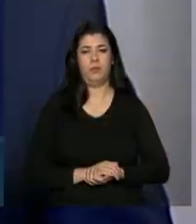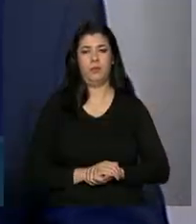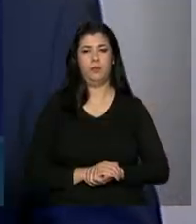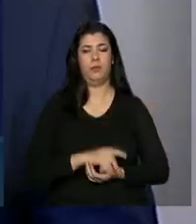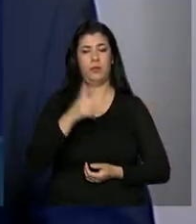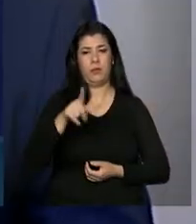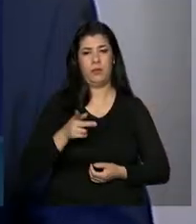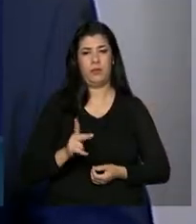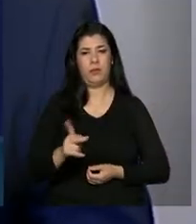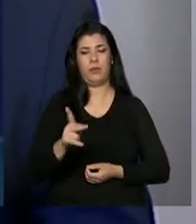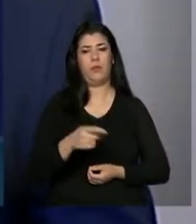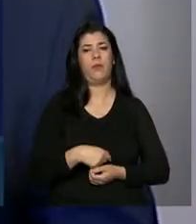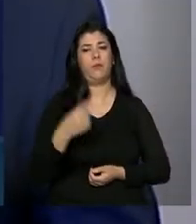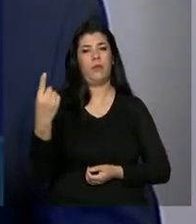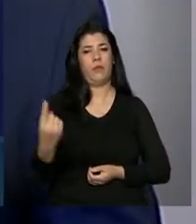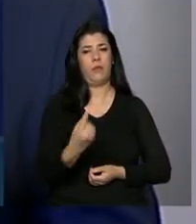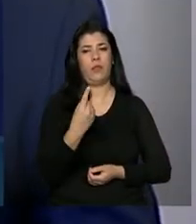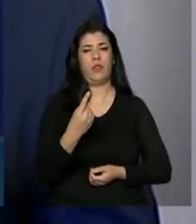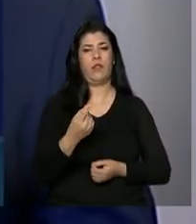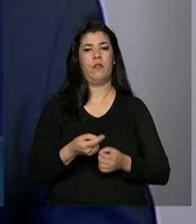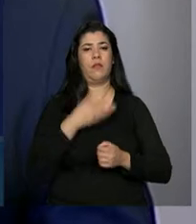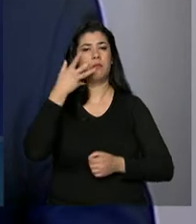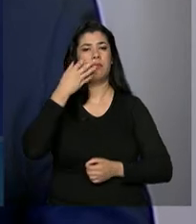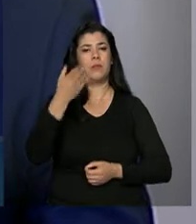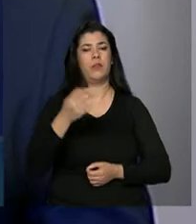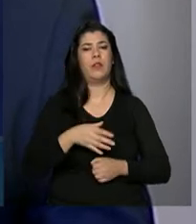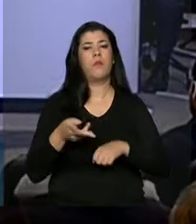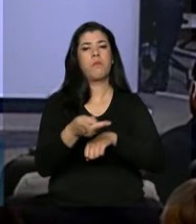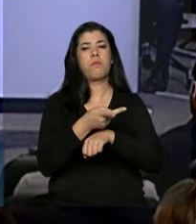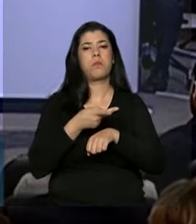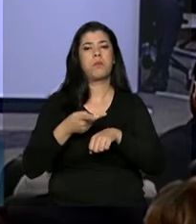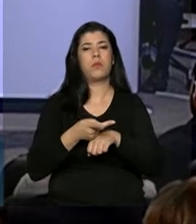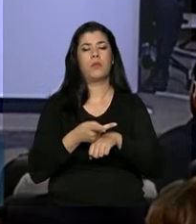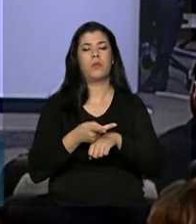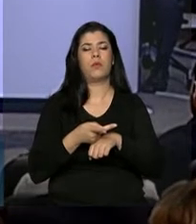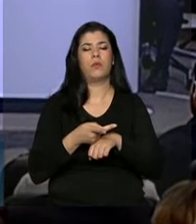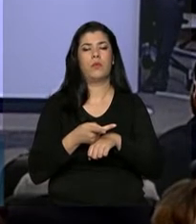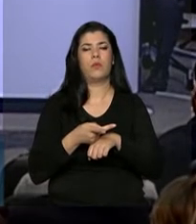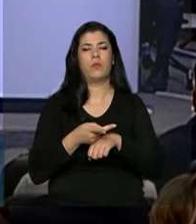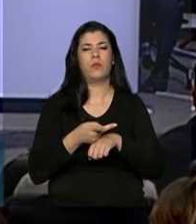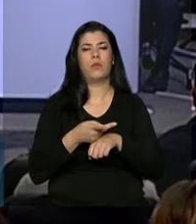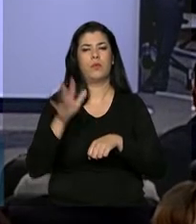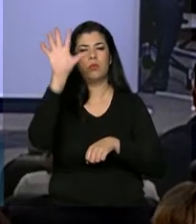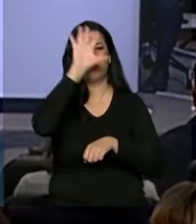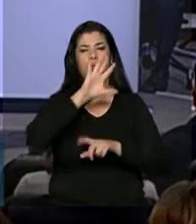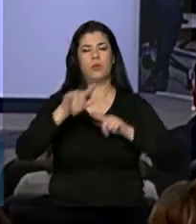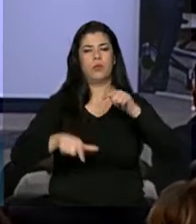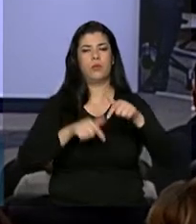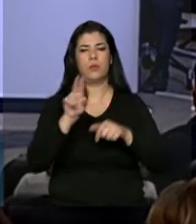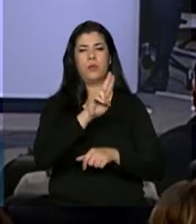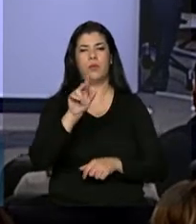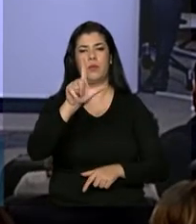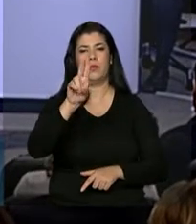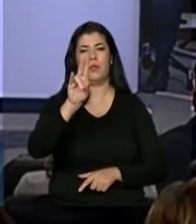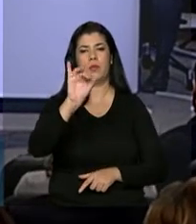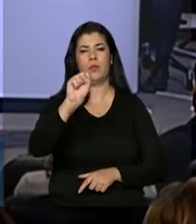A seguir, fará uso da palavra o procurador-geral do trabalho, Luiz Antônio Camargo de Mello.